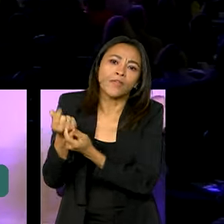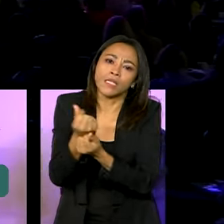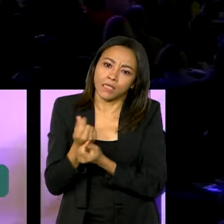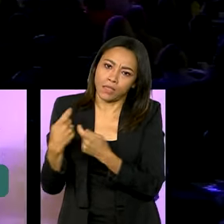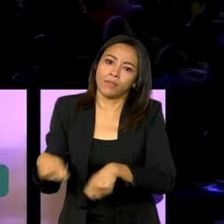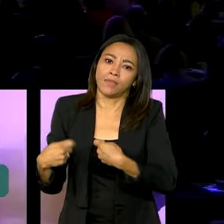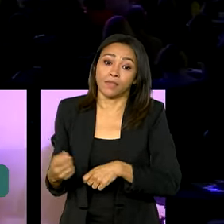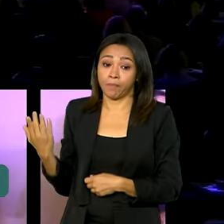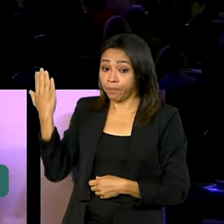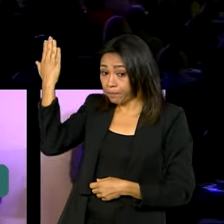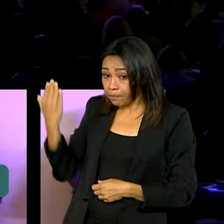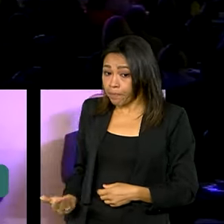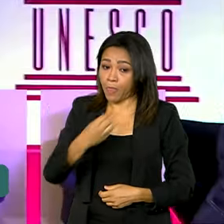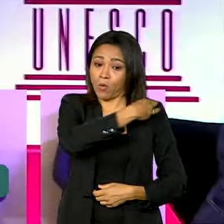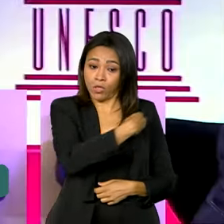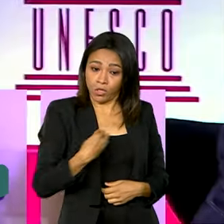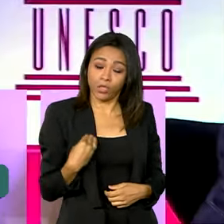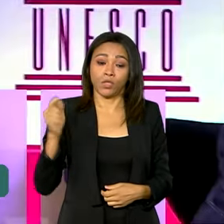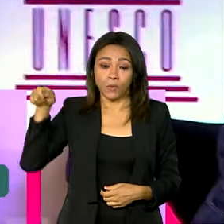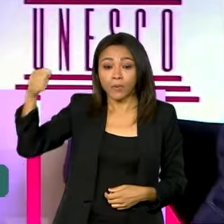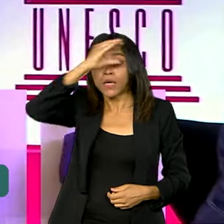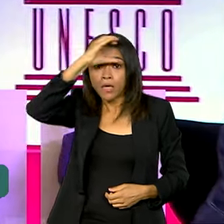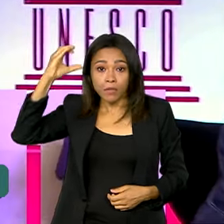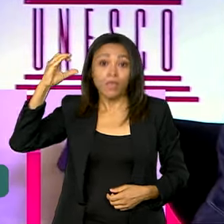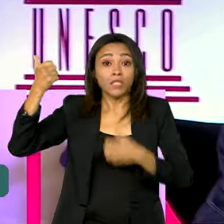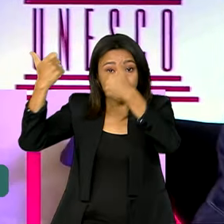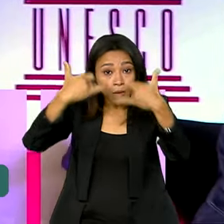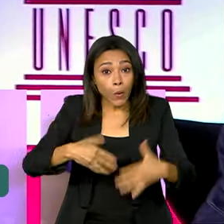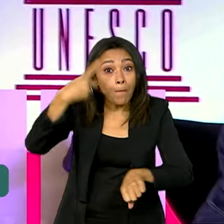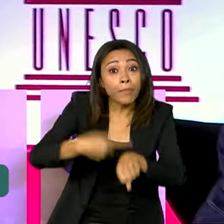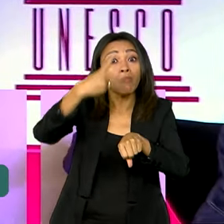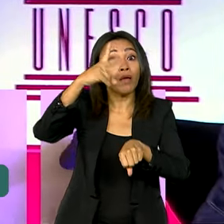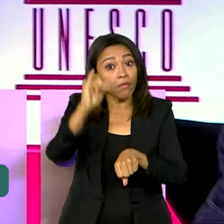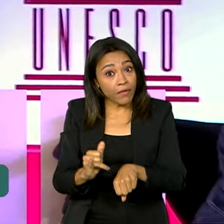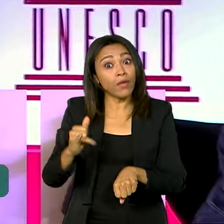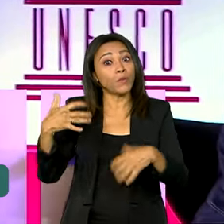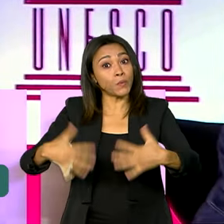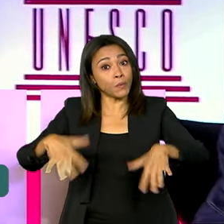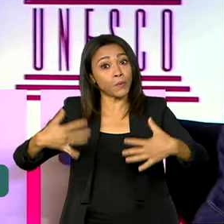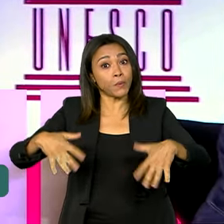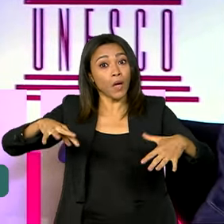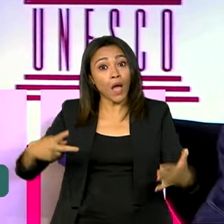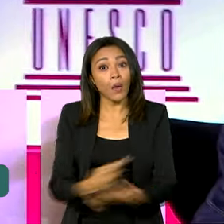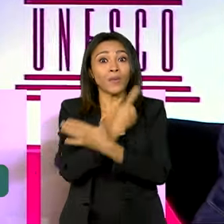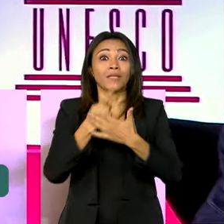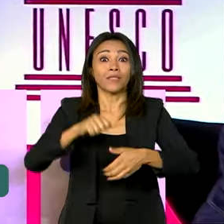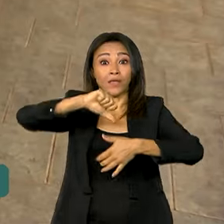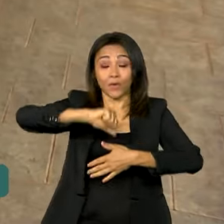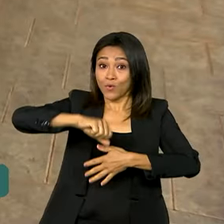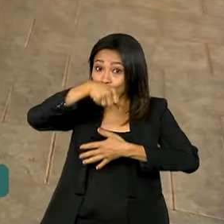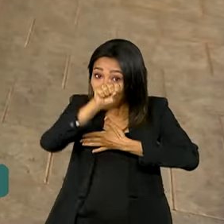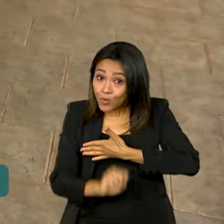Educação, Camilo Santana, destacou que essa é a primeira vez que a reunião global da educação é realizada em um país do hemisfério